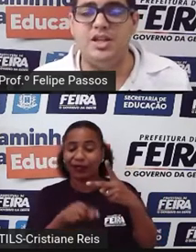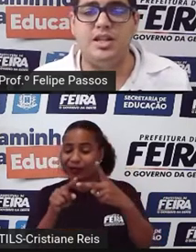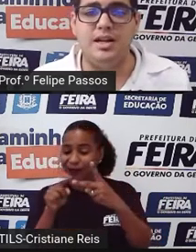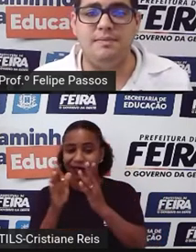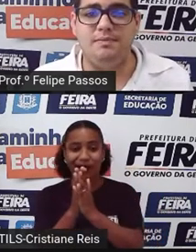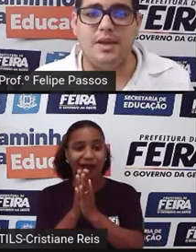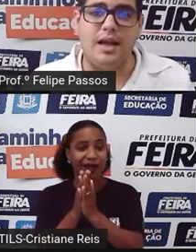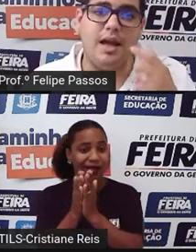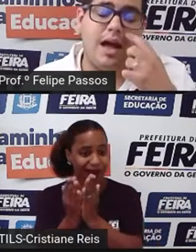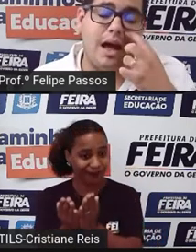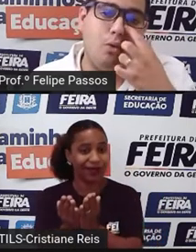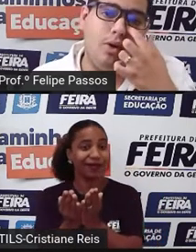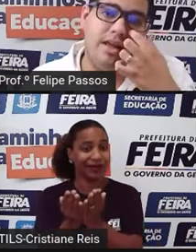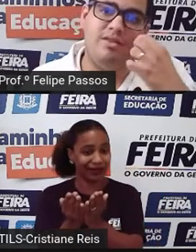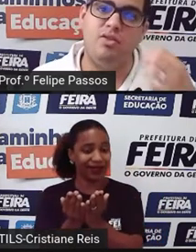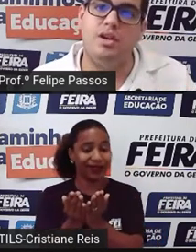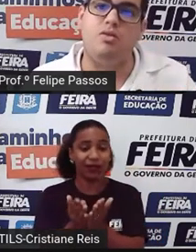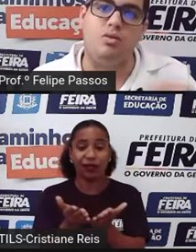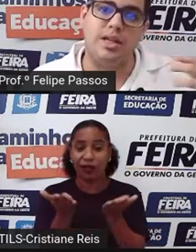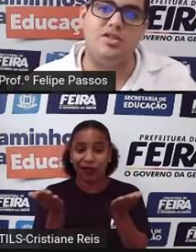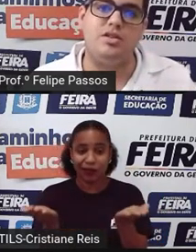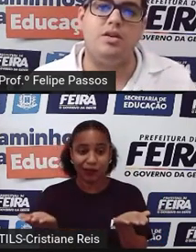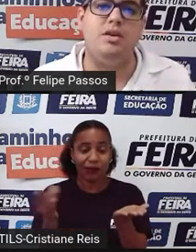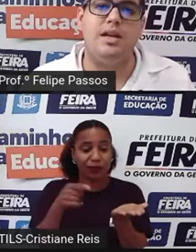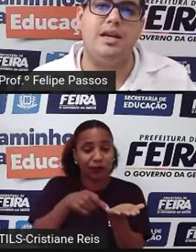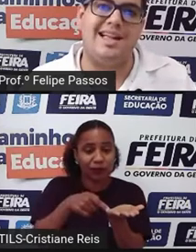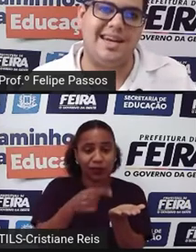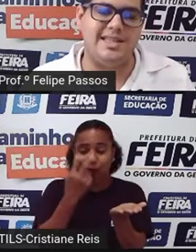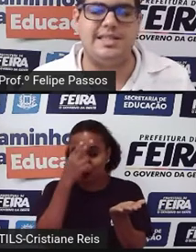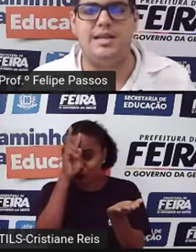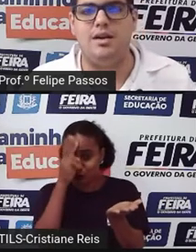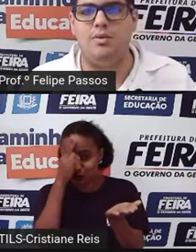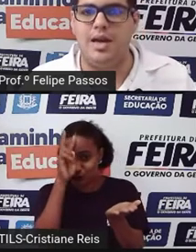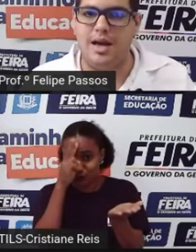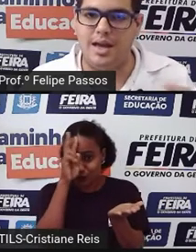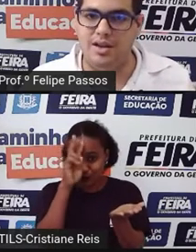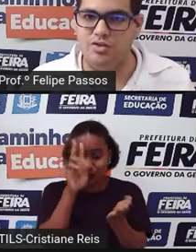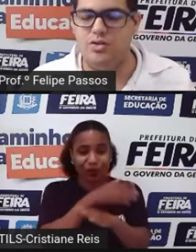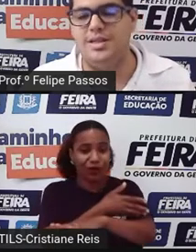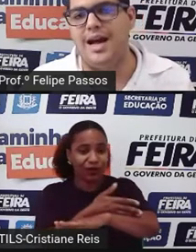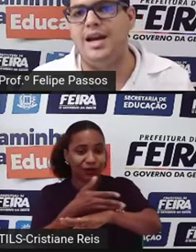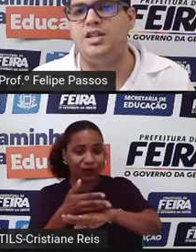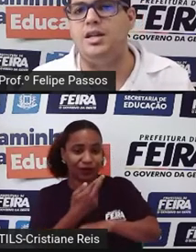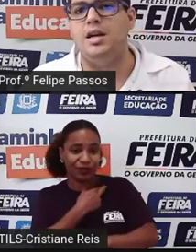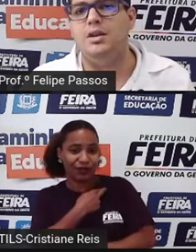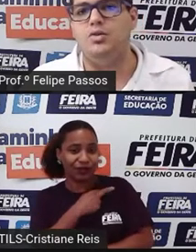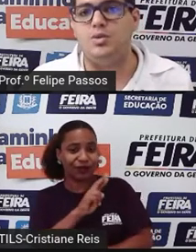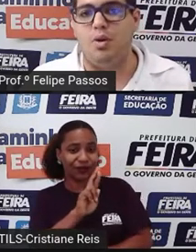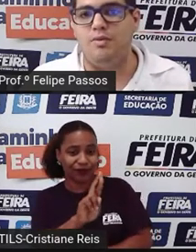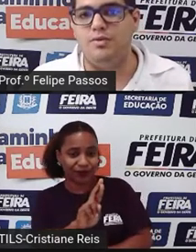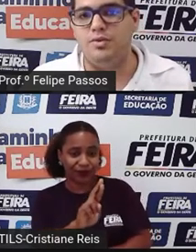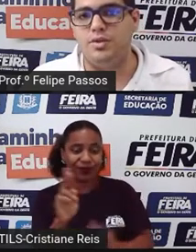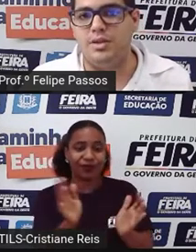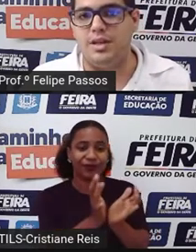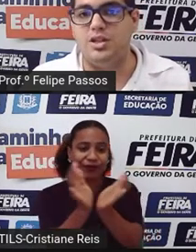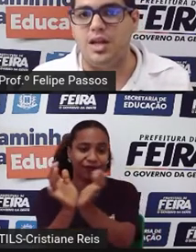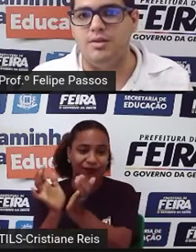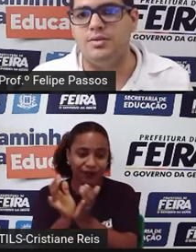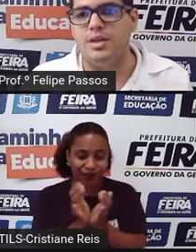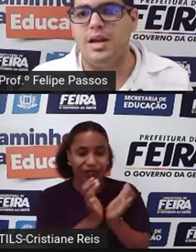cristã, né? O livro que conta a história e a tradição e a religiosidade dos povos